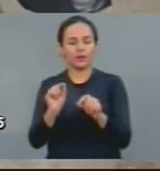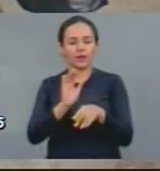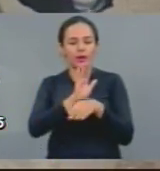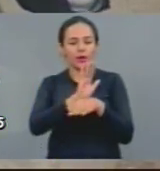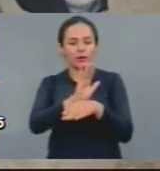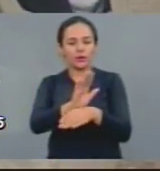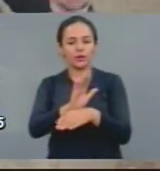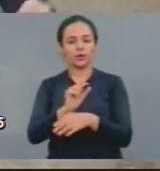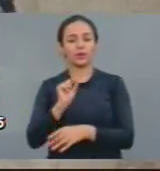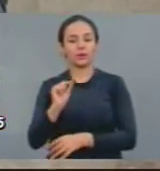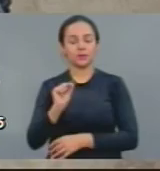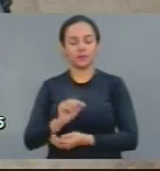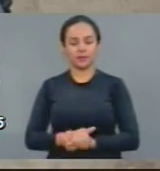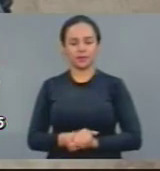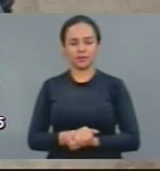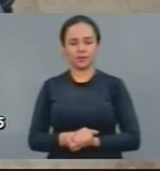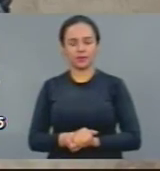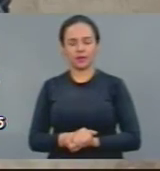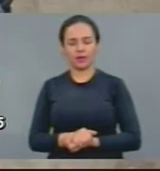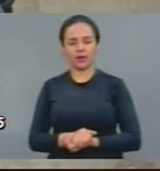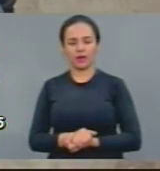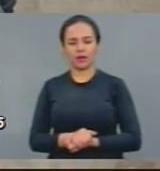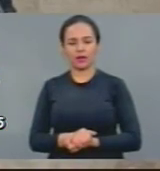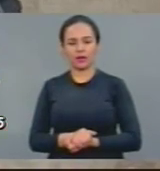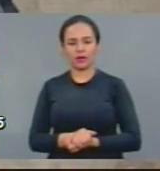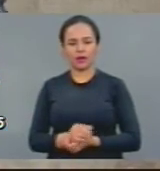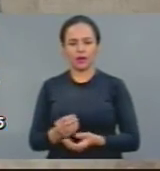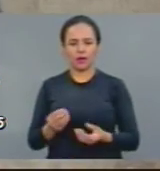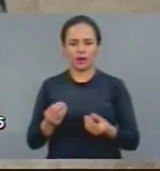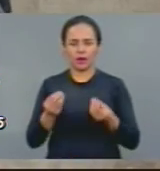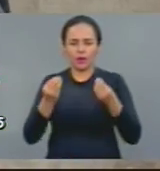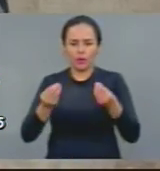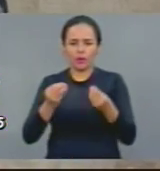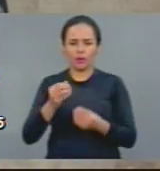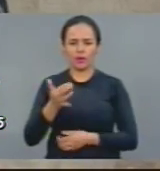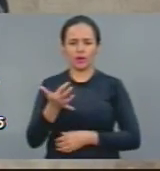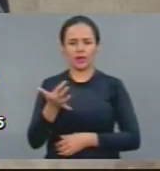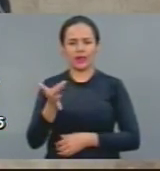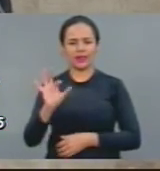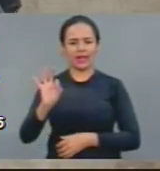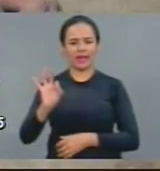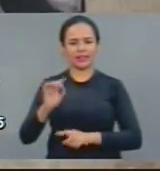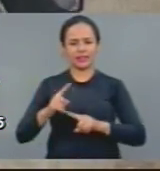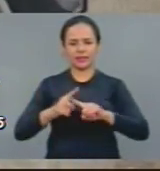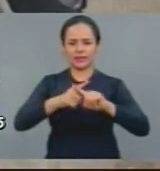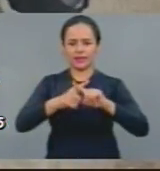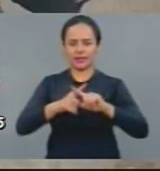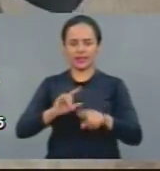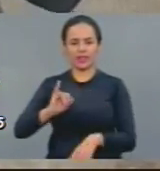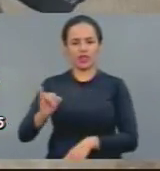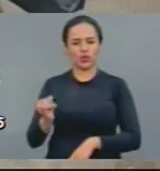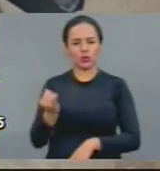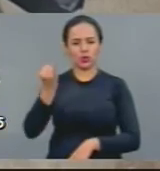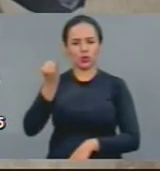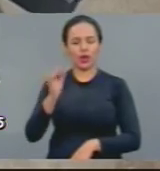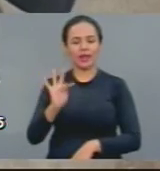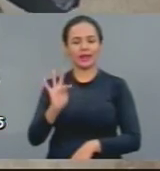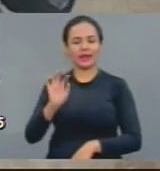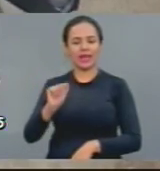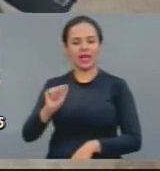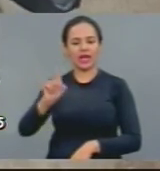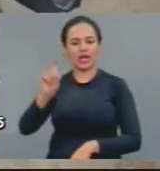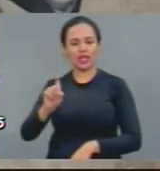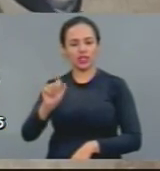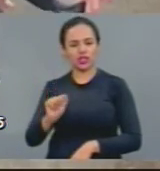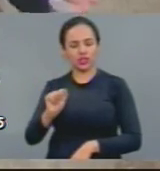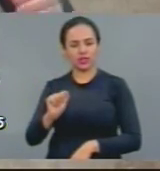calamidade de cobrar 10 vezes a taxa Selic, que seria um favor, que seria